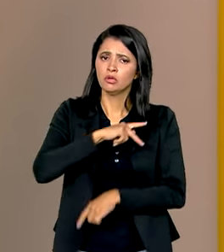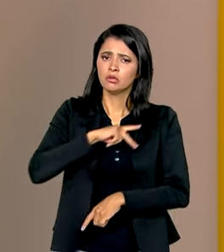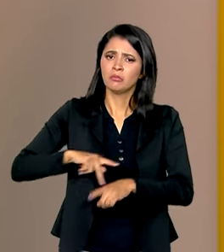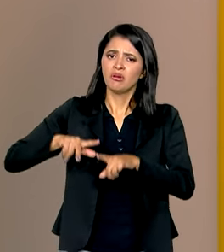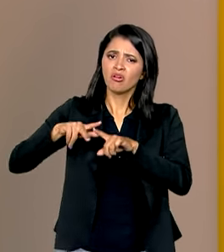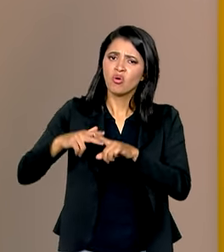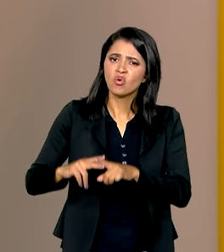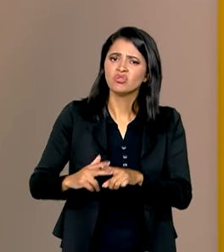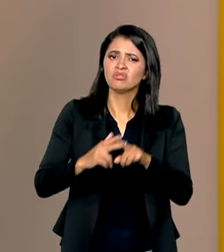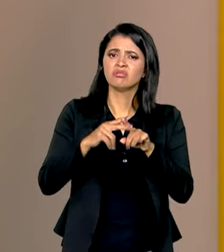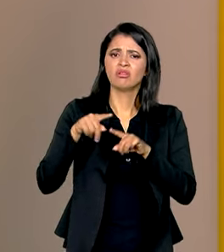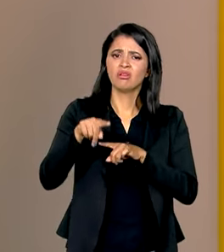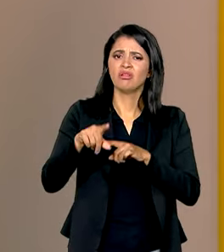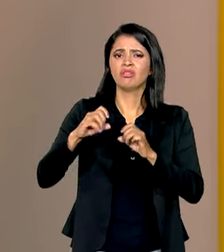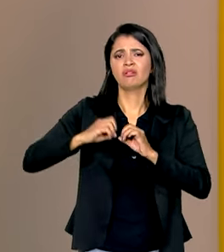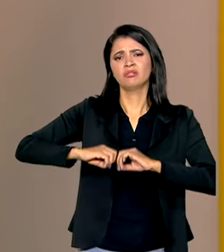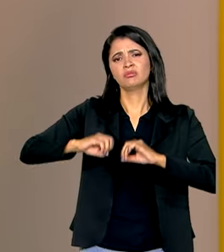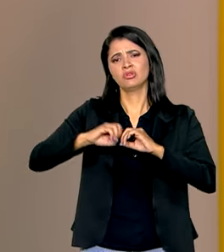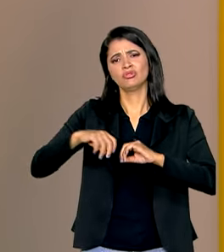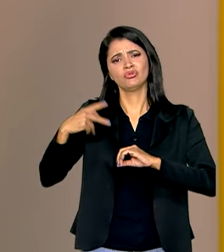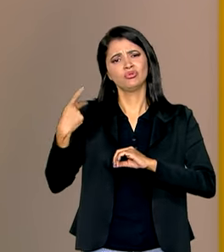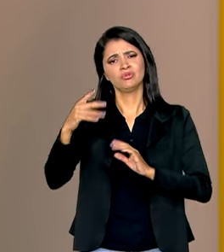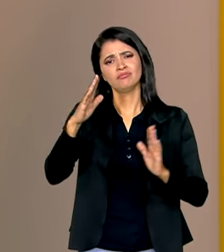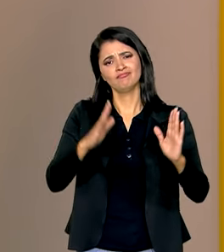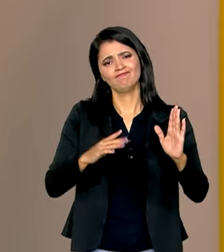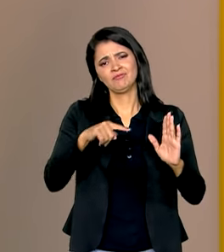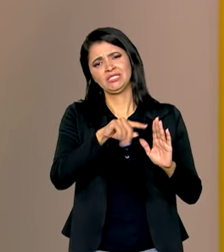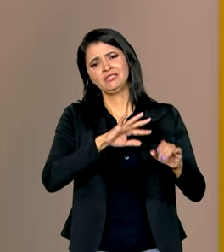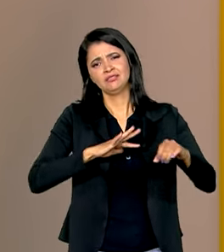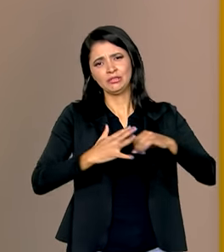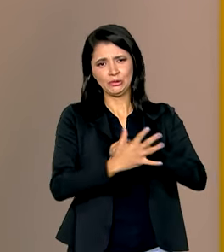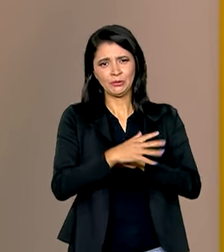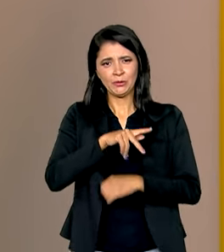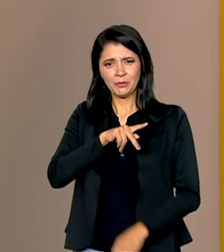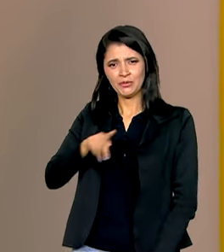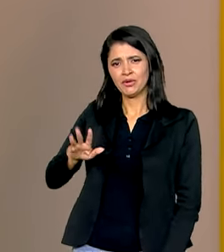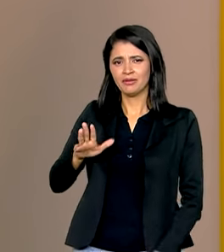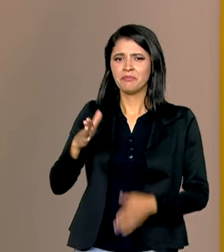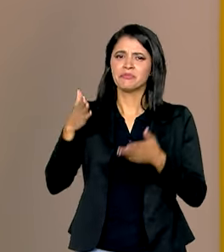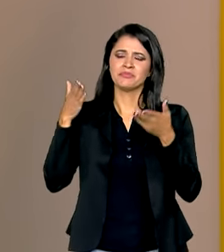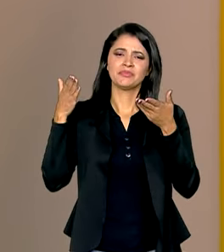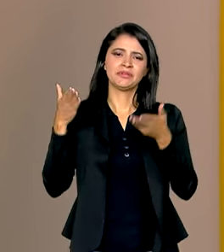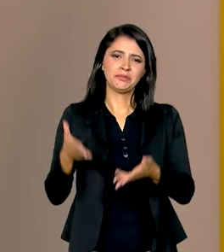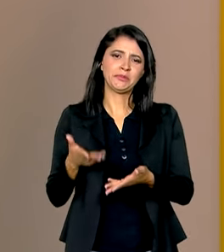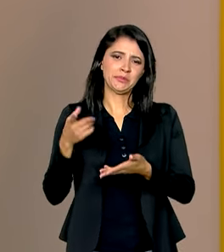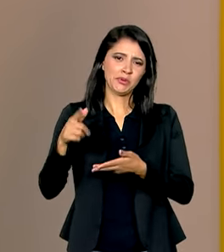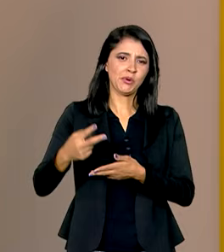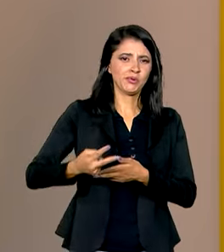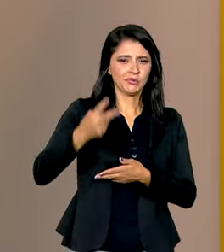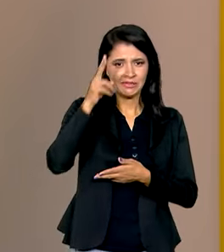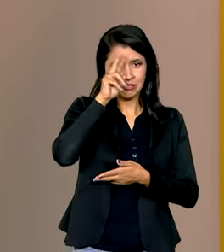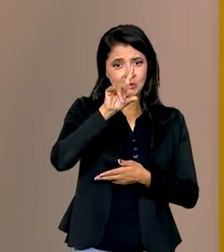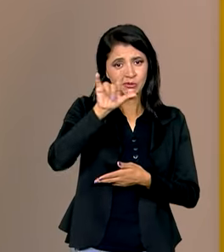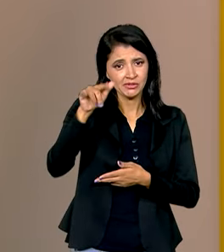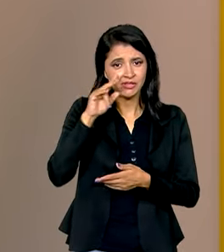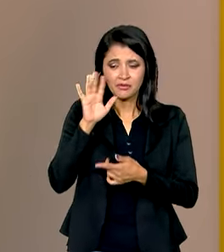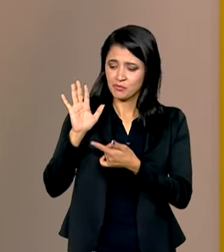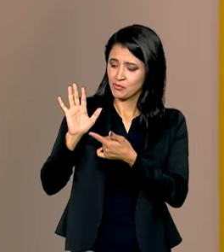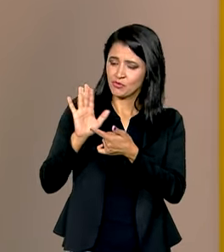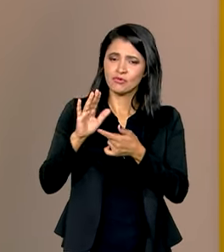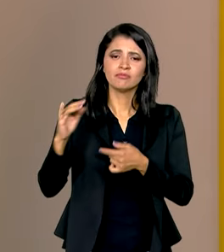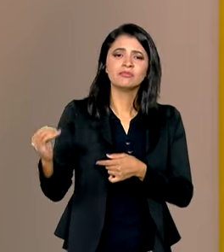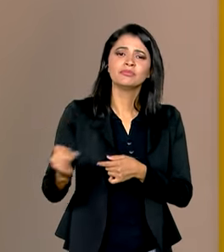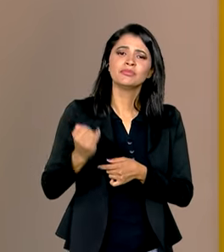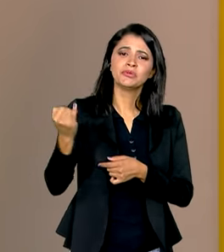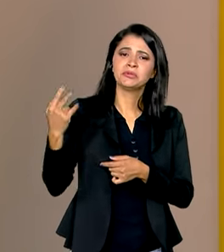reparar os efeitos nocivos desse período. O presidente Lula participou deste segundo dia e destacou a